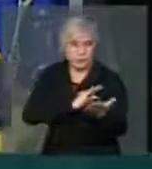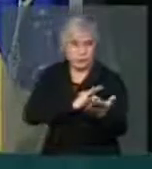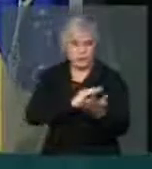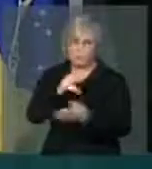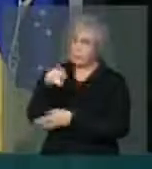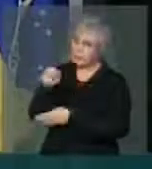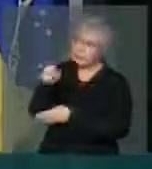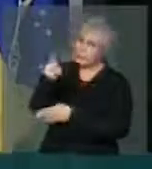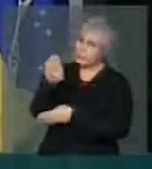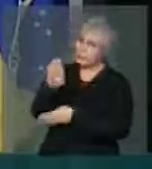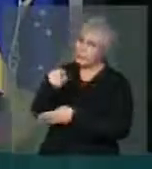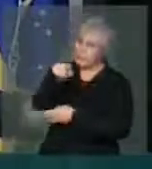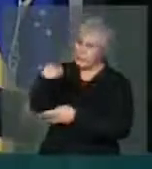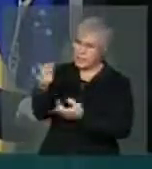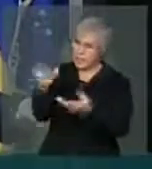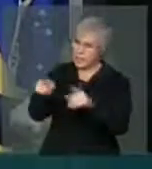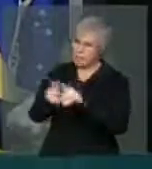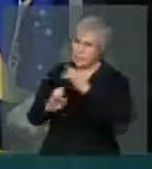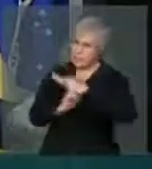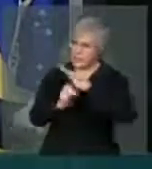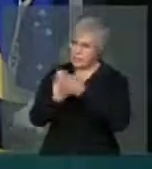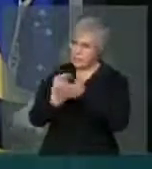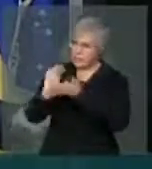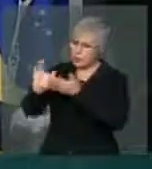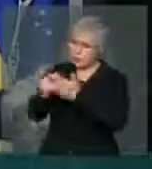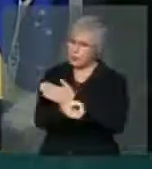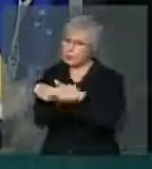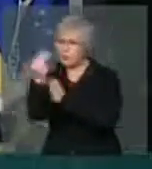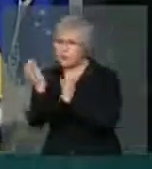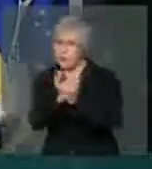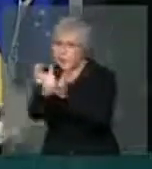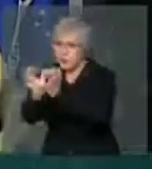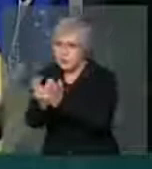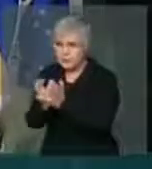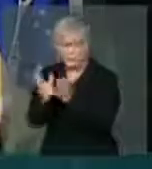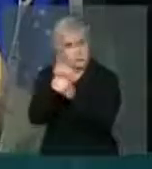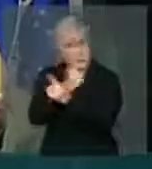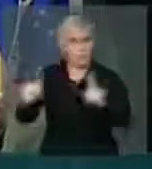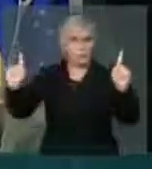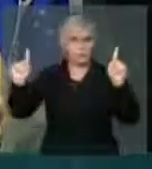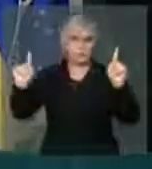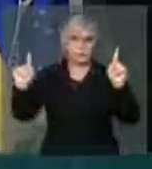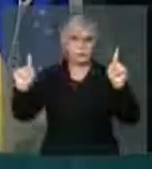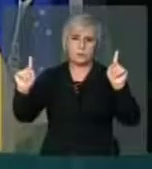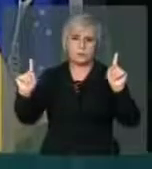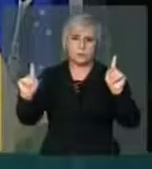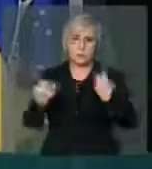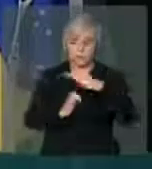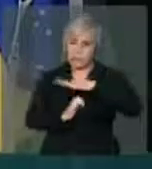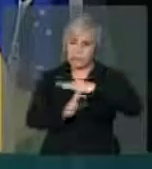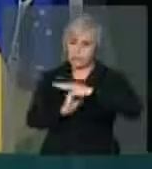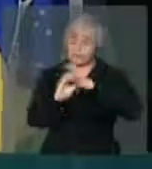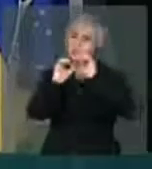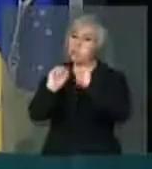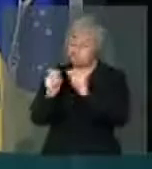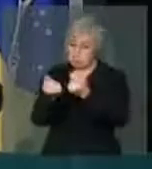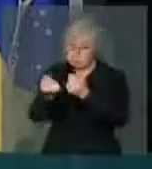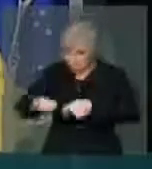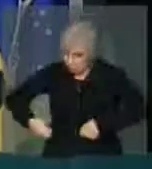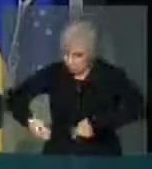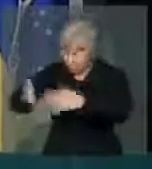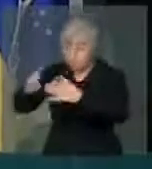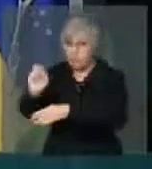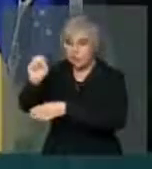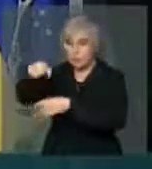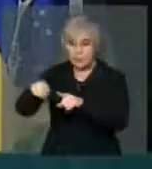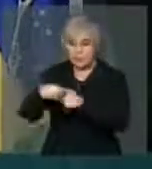PSDB, para vários partidos? Não, não. A empresa pode doar, mas escolha